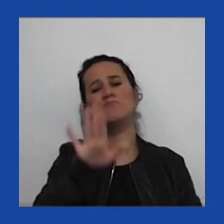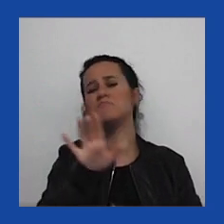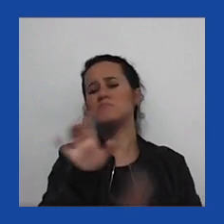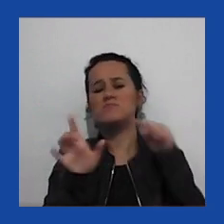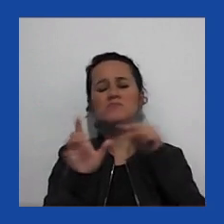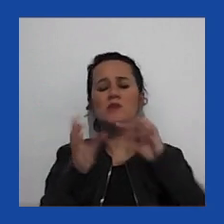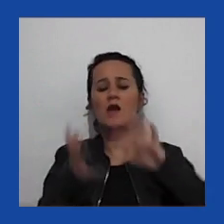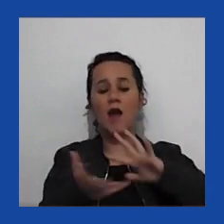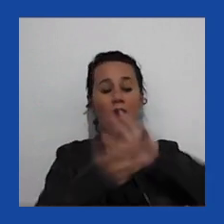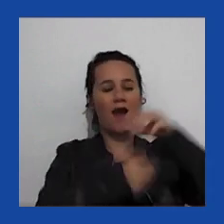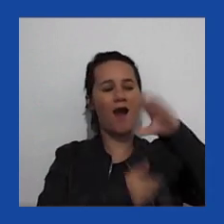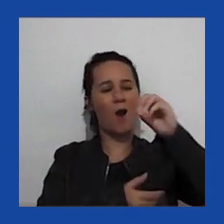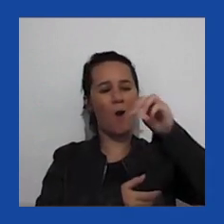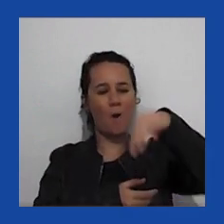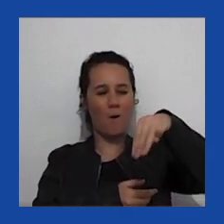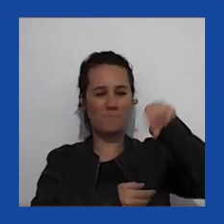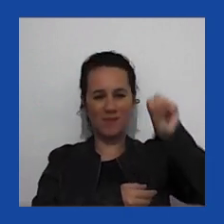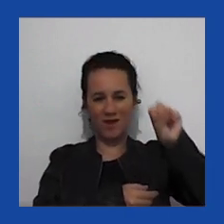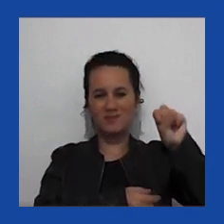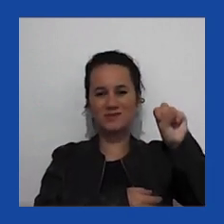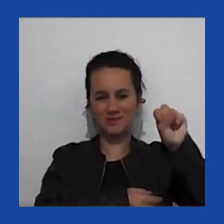Mundial da Saúde, OMS,